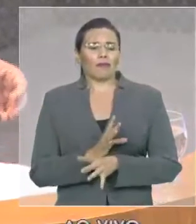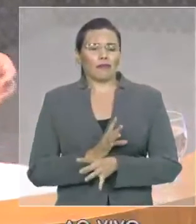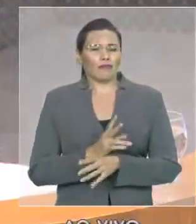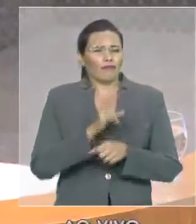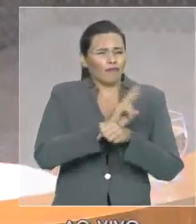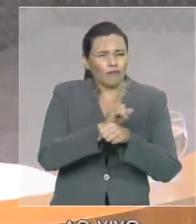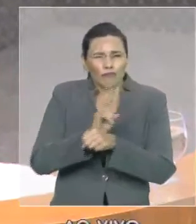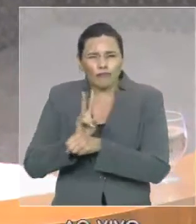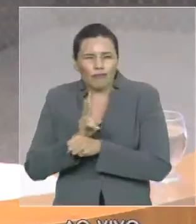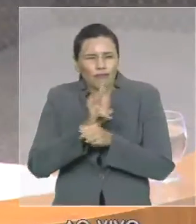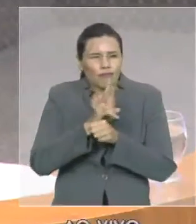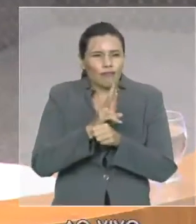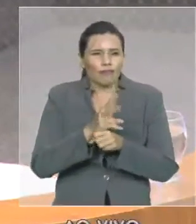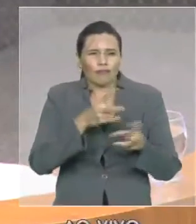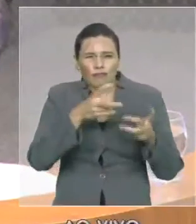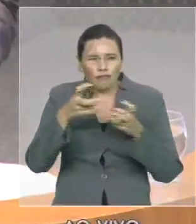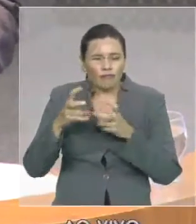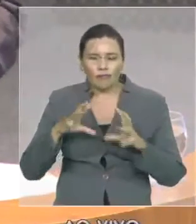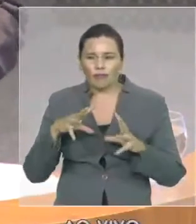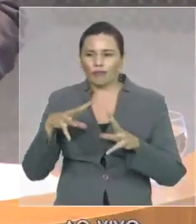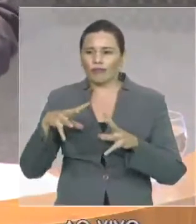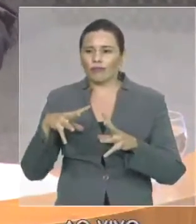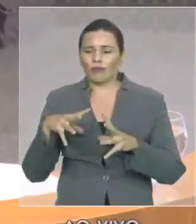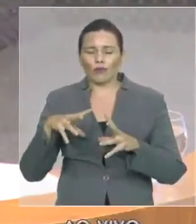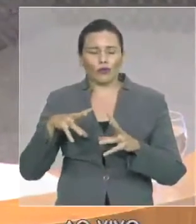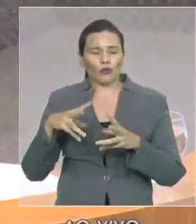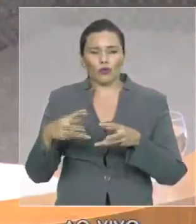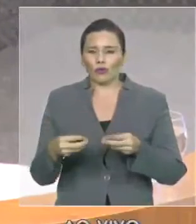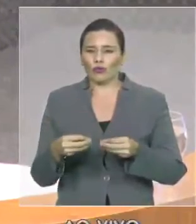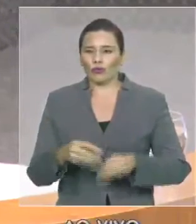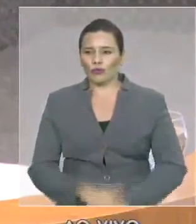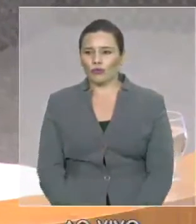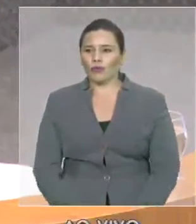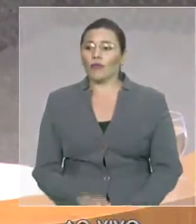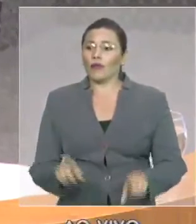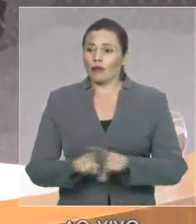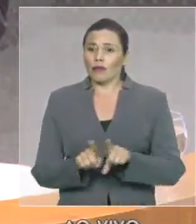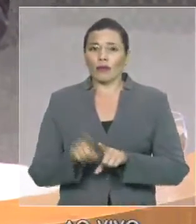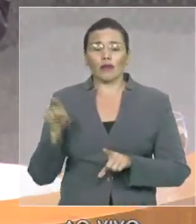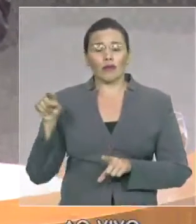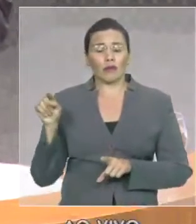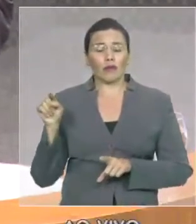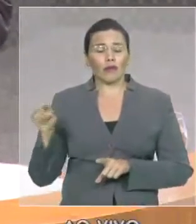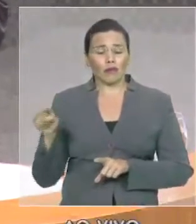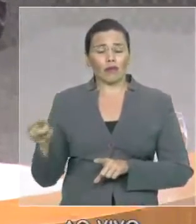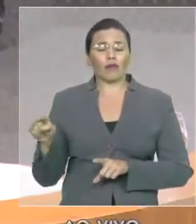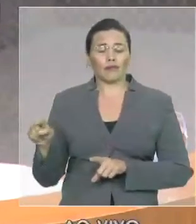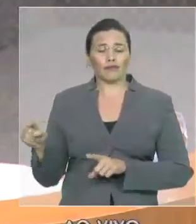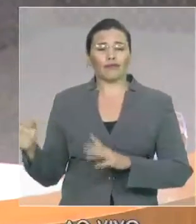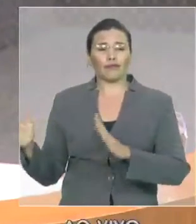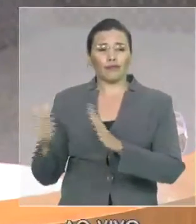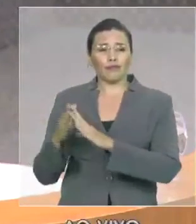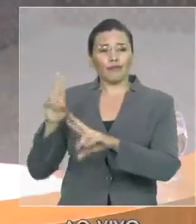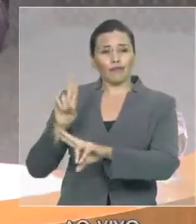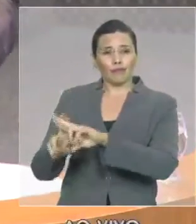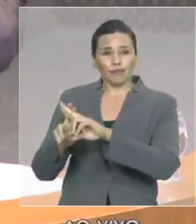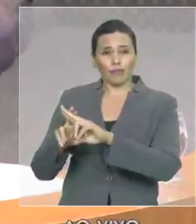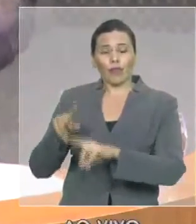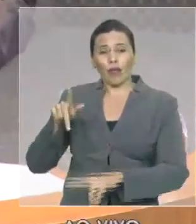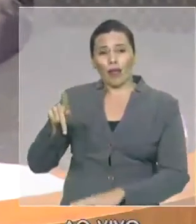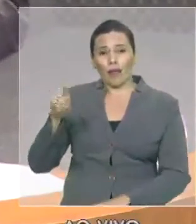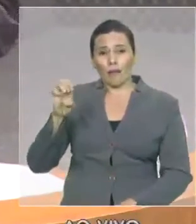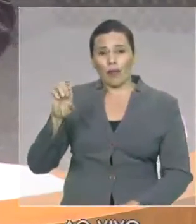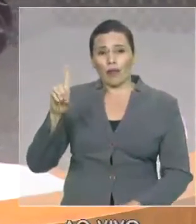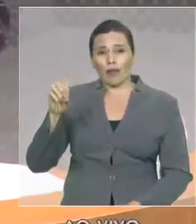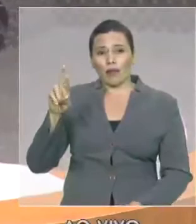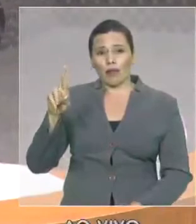penitenciária do complexo penitenciário do nosso estado notadamente de Pedrinhas. Nós tivemos uma redução de cerca de 70